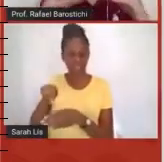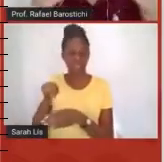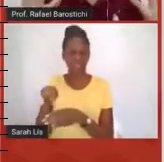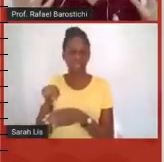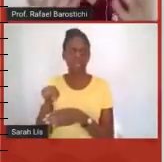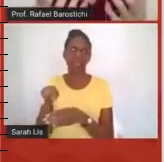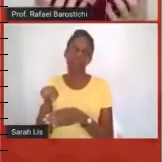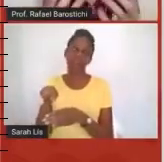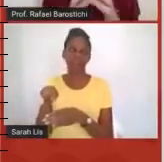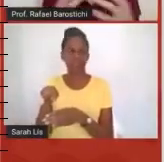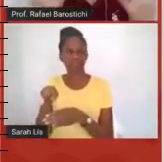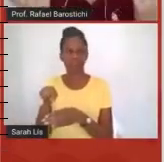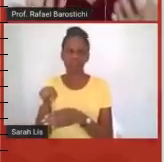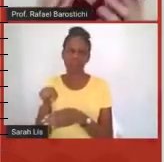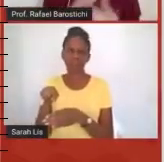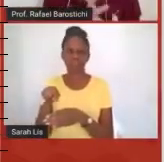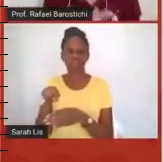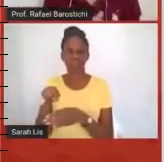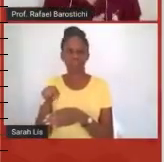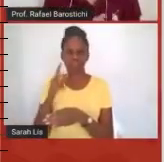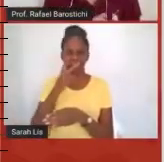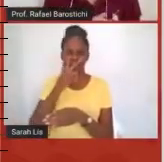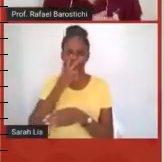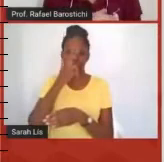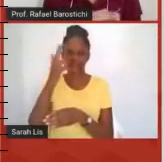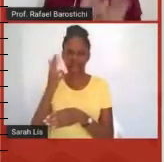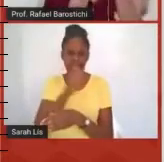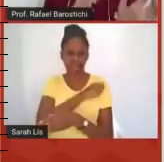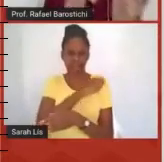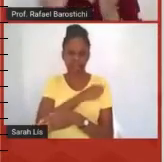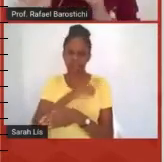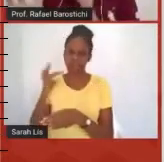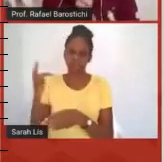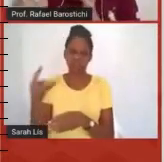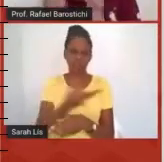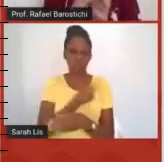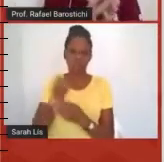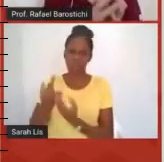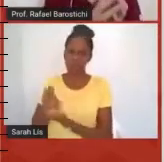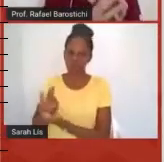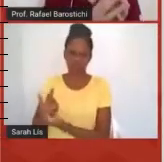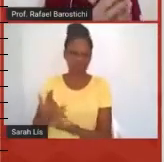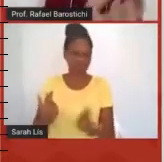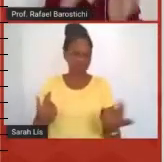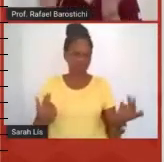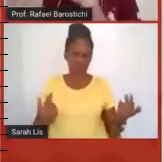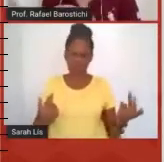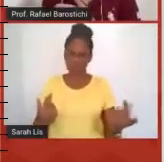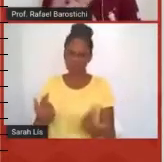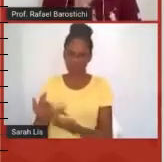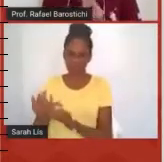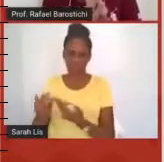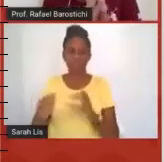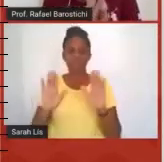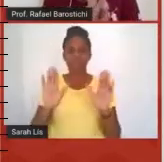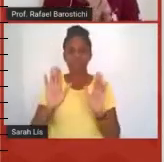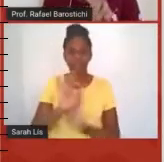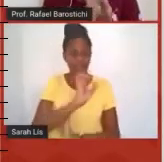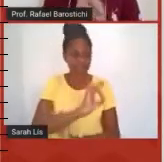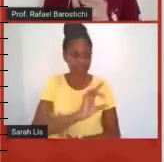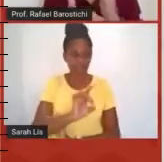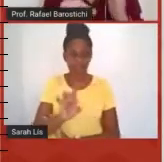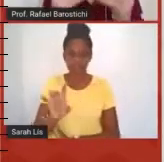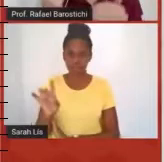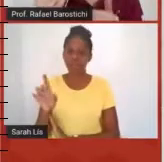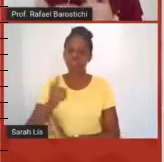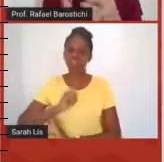assim, igual para todos os alunos. Mas, claro, cada um tinha a sua forma de conduzir os seus encontros